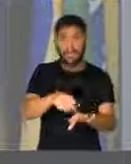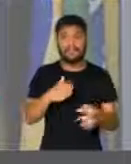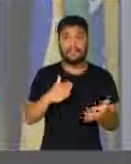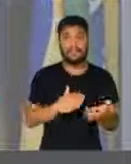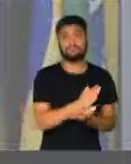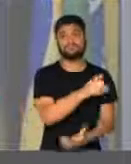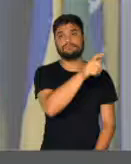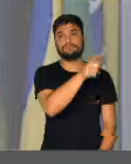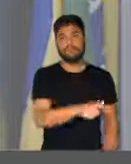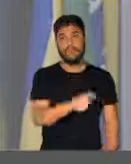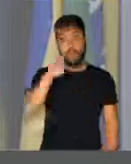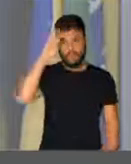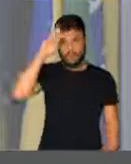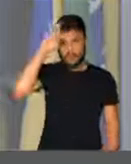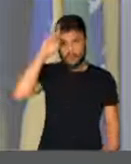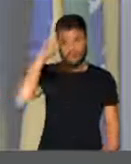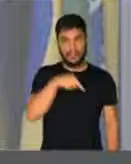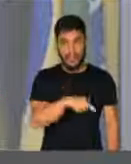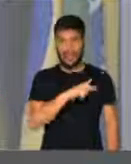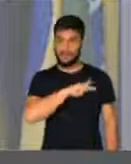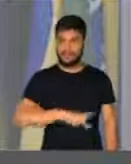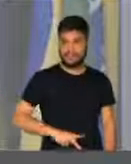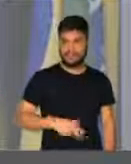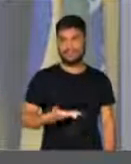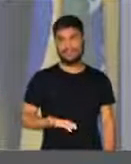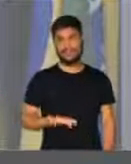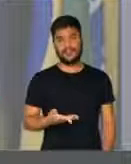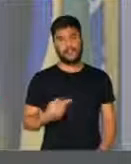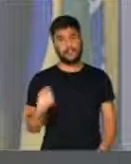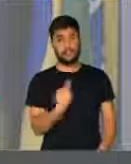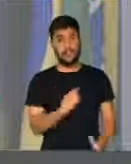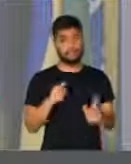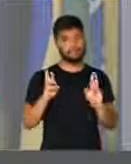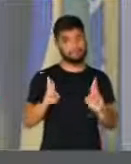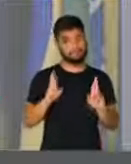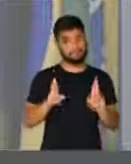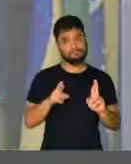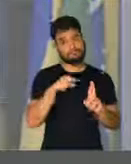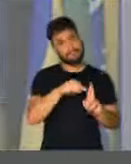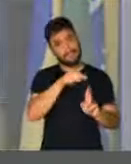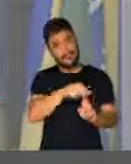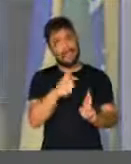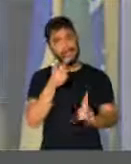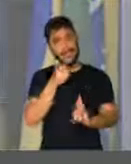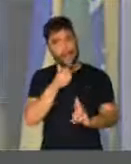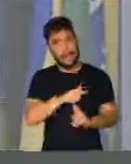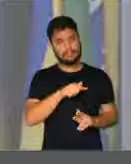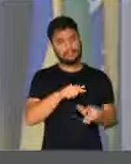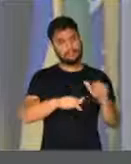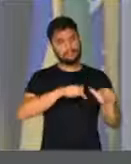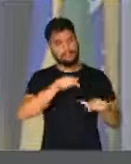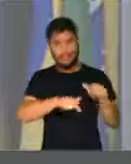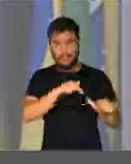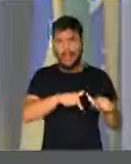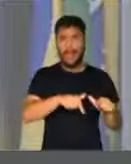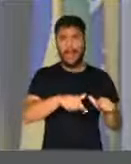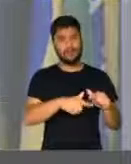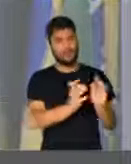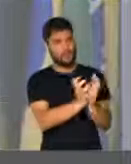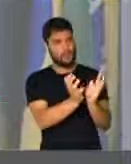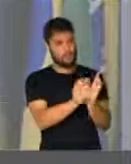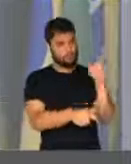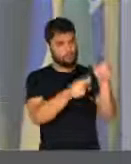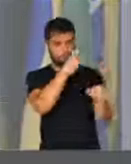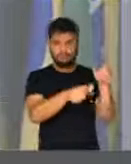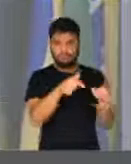Bolsonaro como nosso presidente da República e a expectativa que nós temos, que ele possa, através do seu trabalho, através da sua equipe,